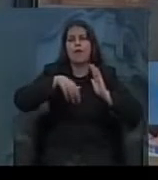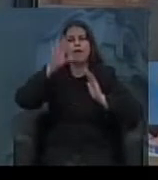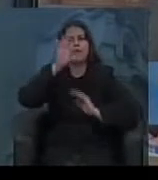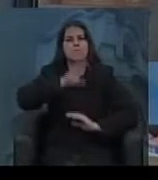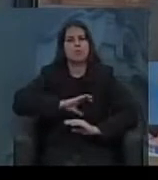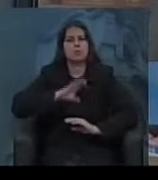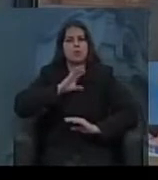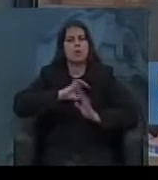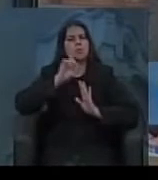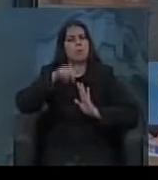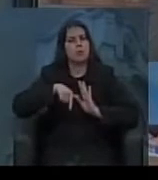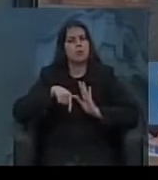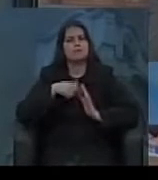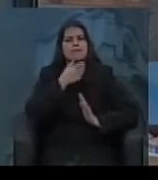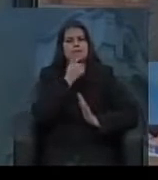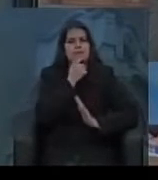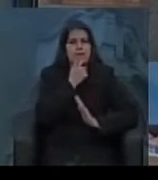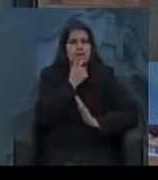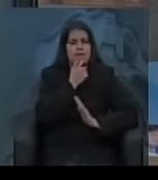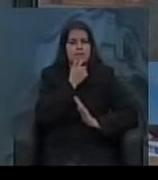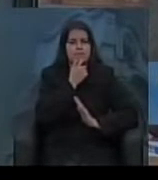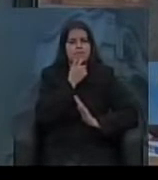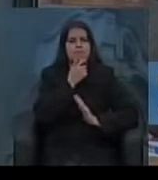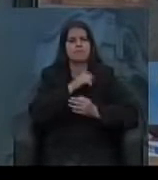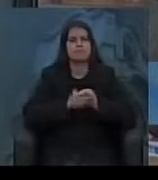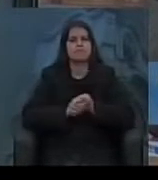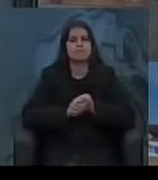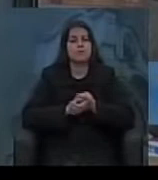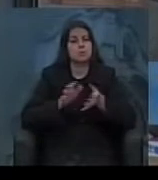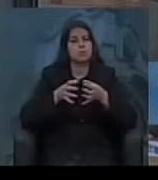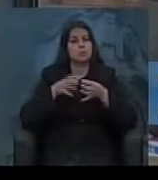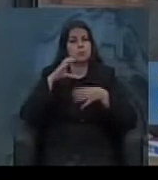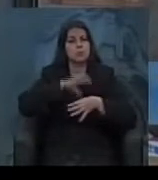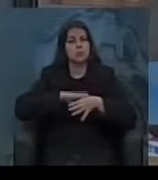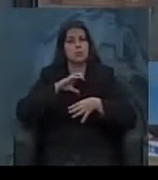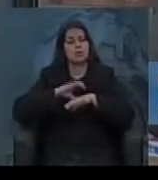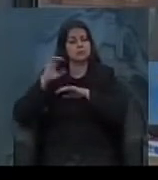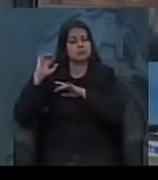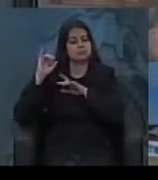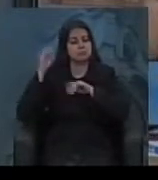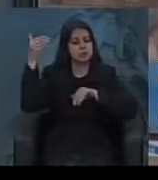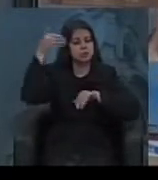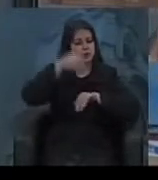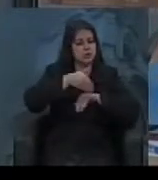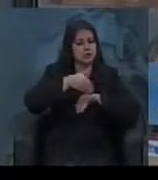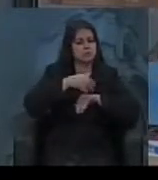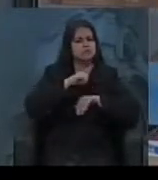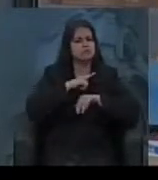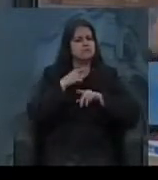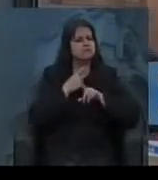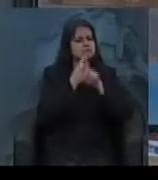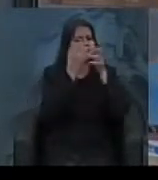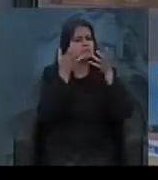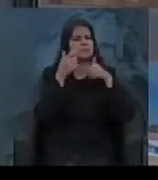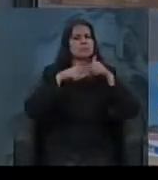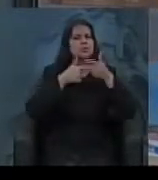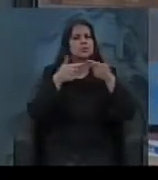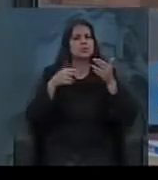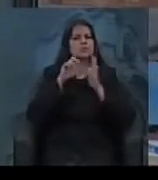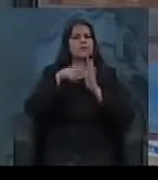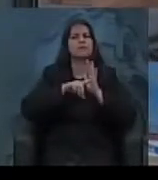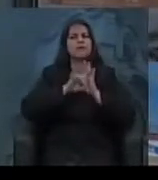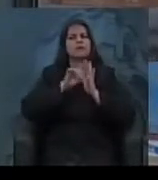num segundo momento, a Inglaterra, indiretamente também. Então, quando os portugueses chegam aqui, eles visam algum produto que possa ser usado para